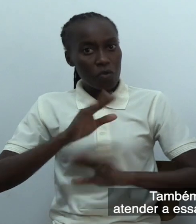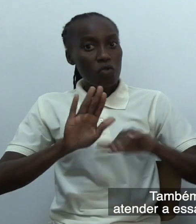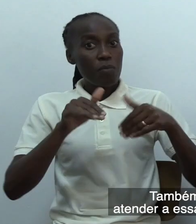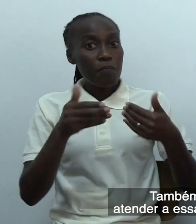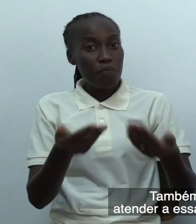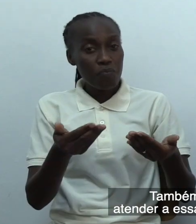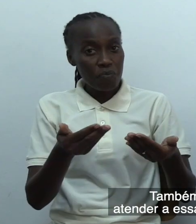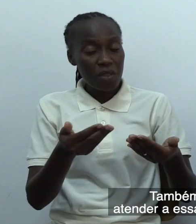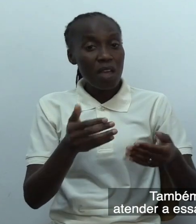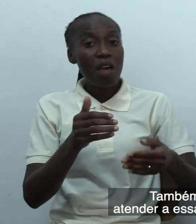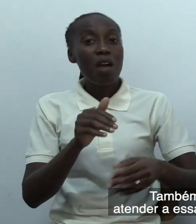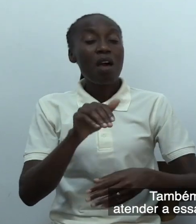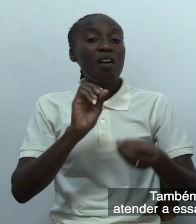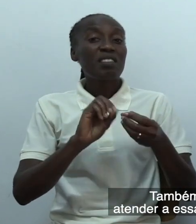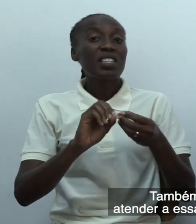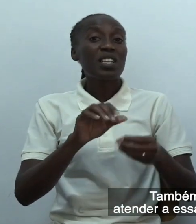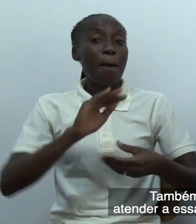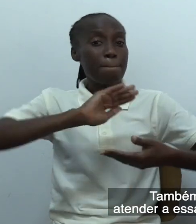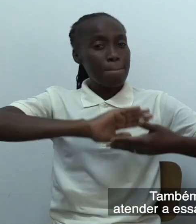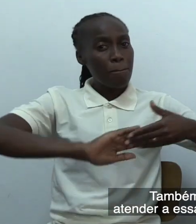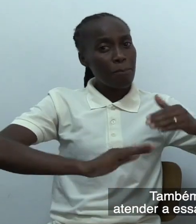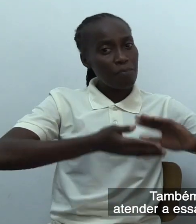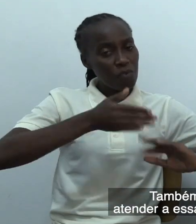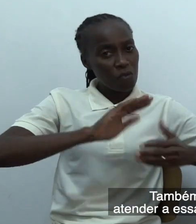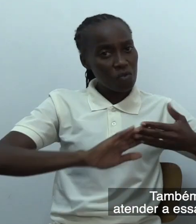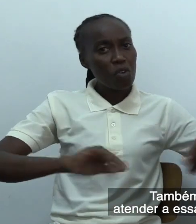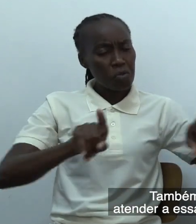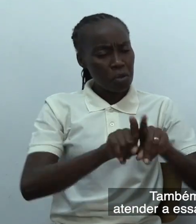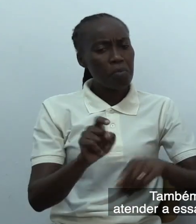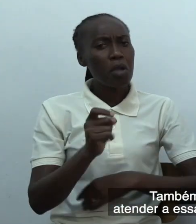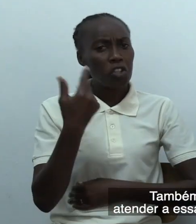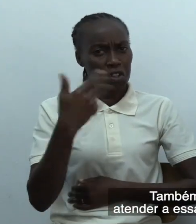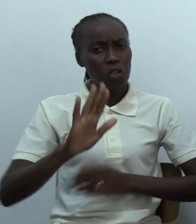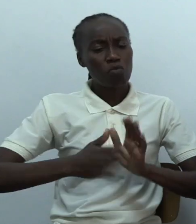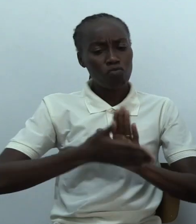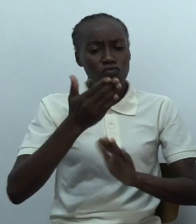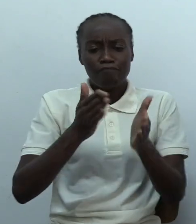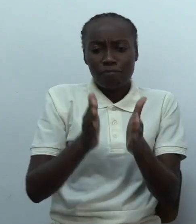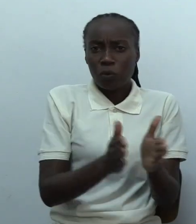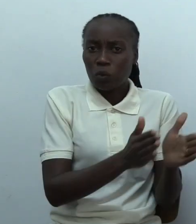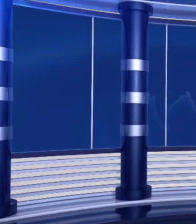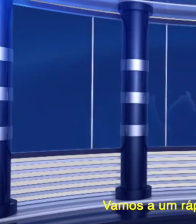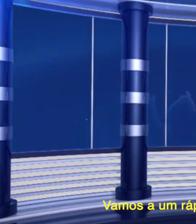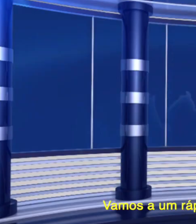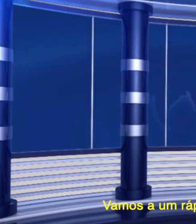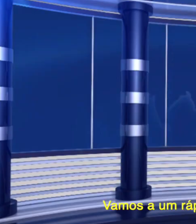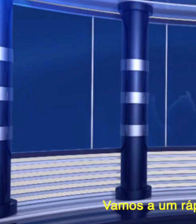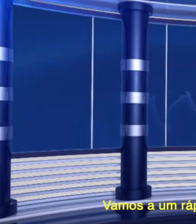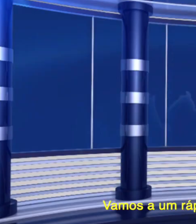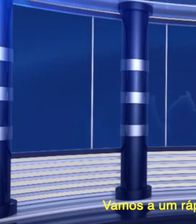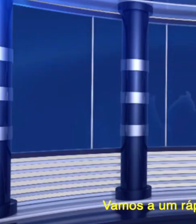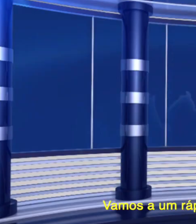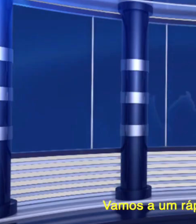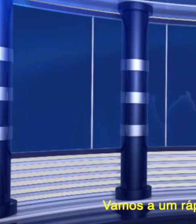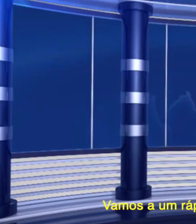professores para atender essas turmas que já estão equacionadas. Vamos a uma